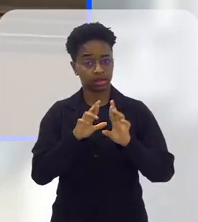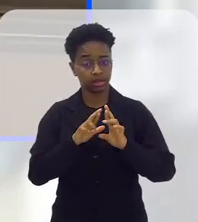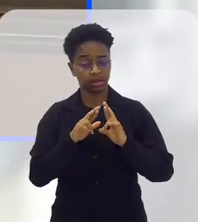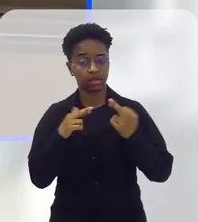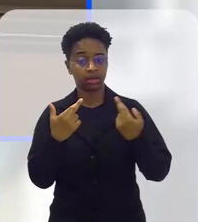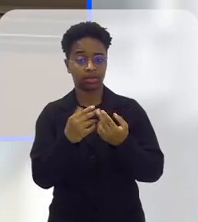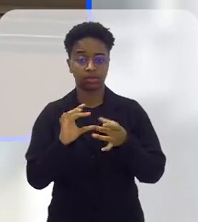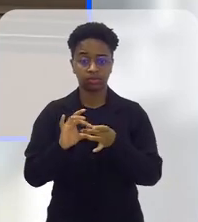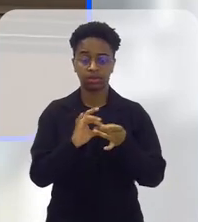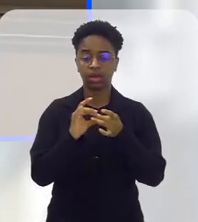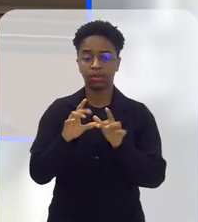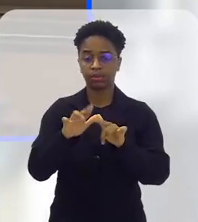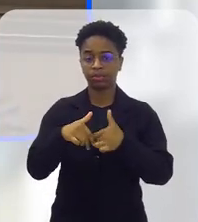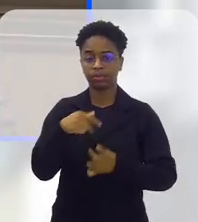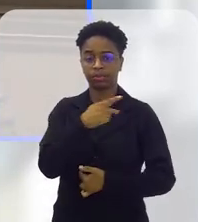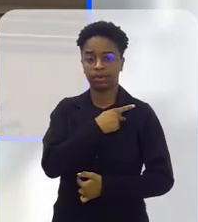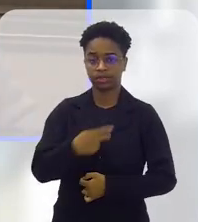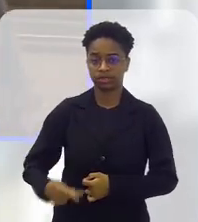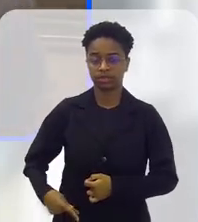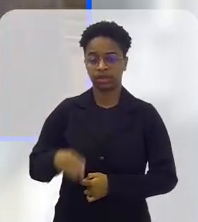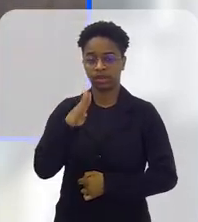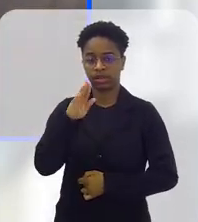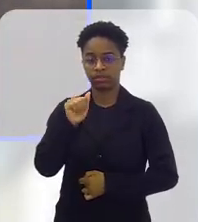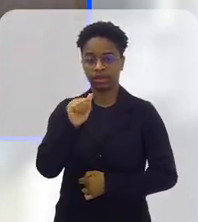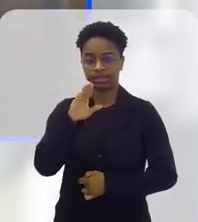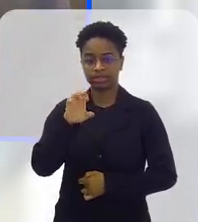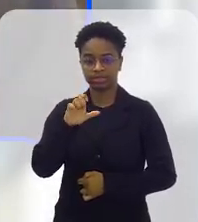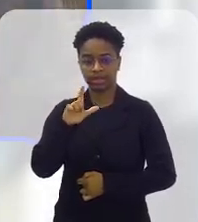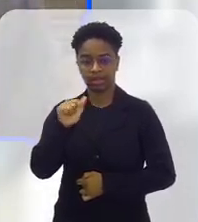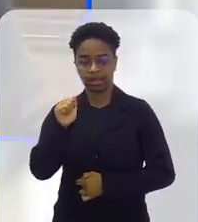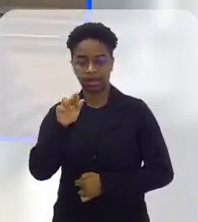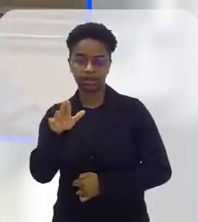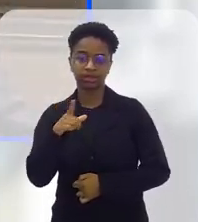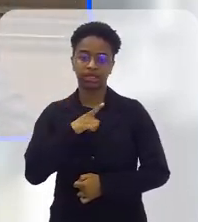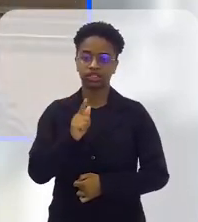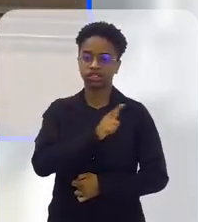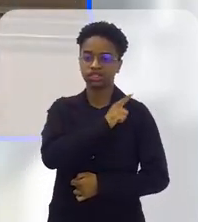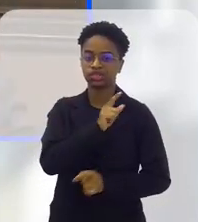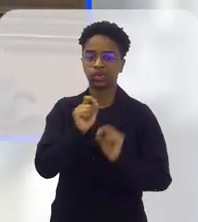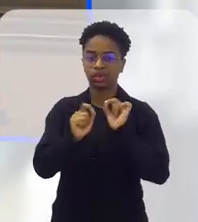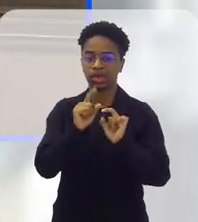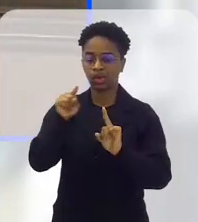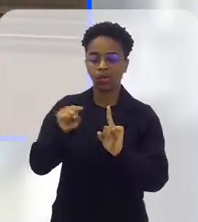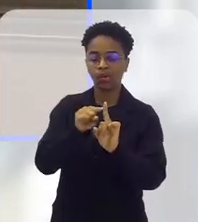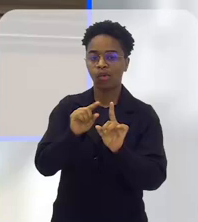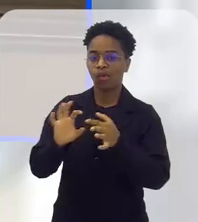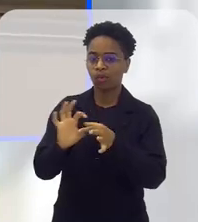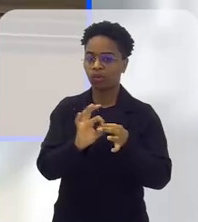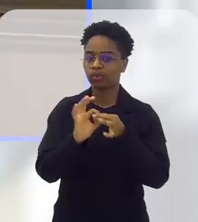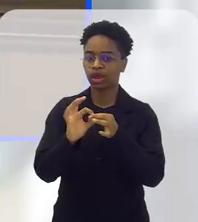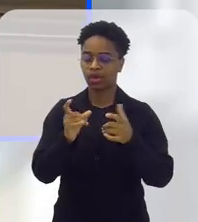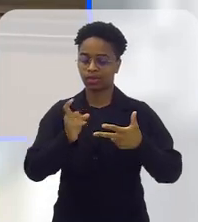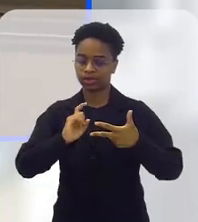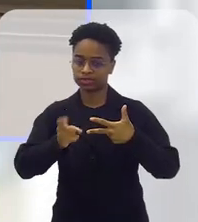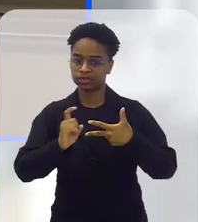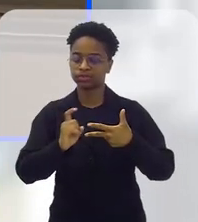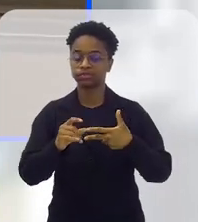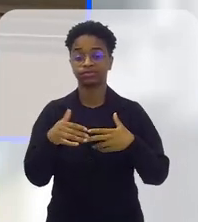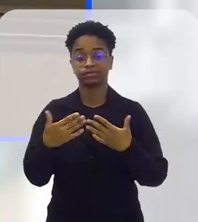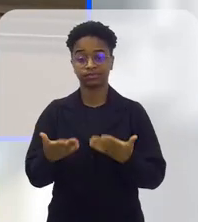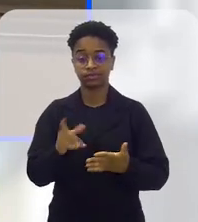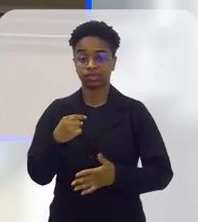do nosso presidente Barcelar, presidente que está fazendo uma gestão de união, certo? Com o executivo.